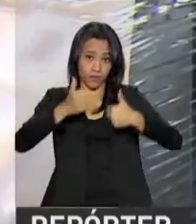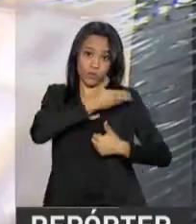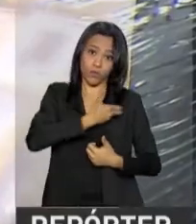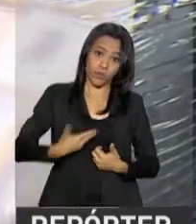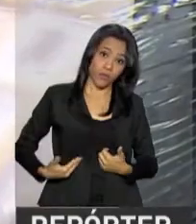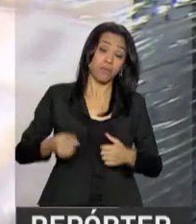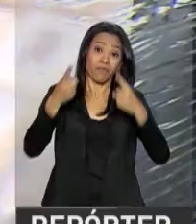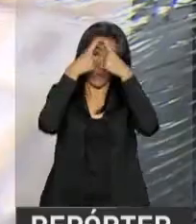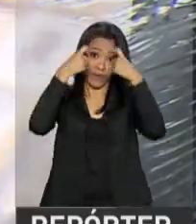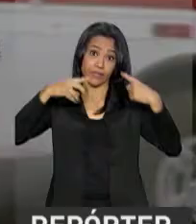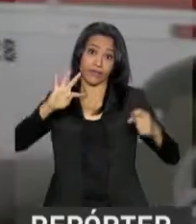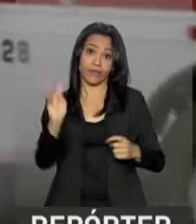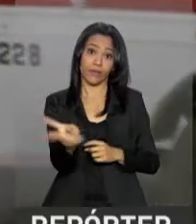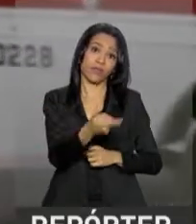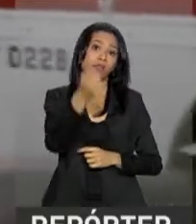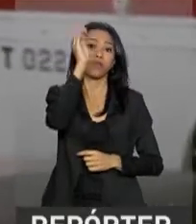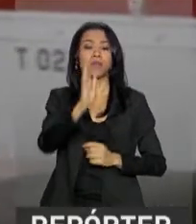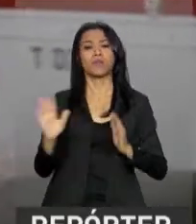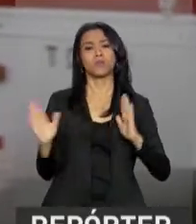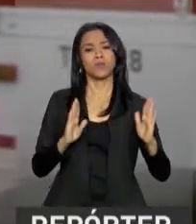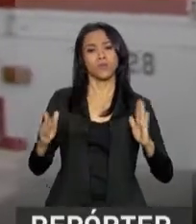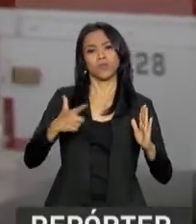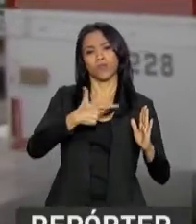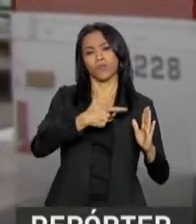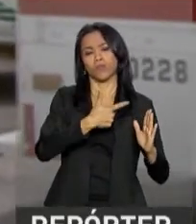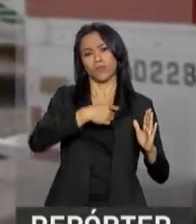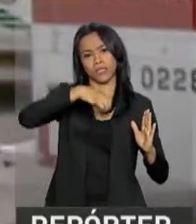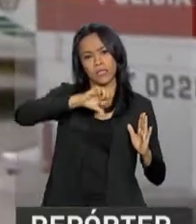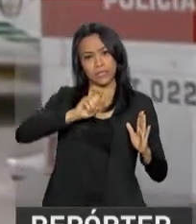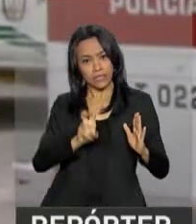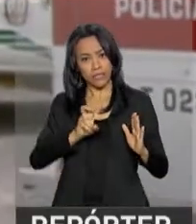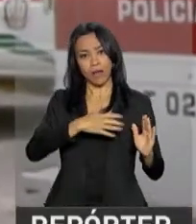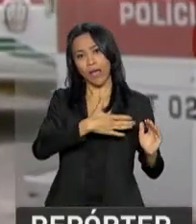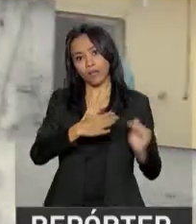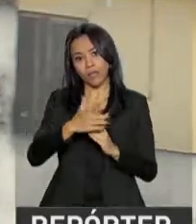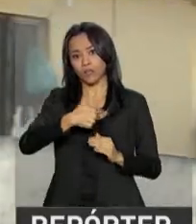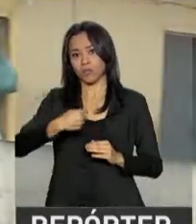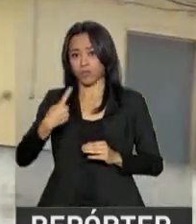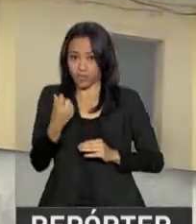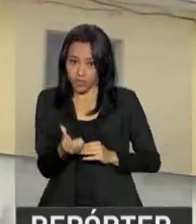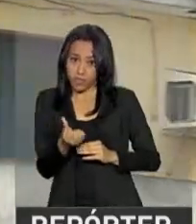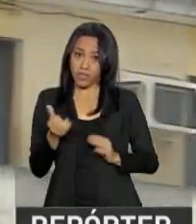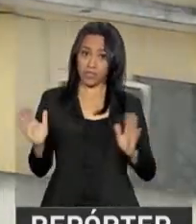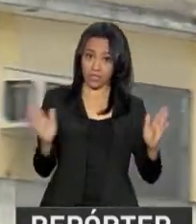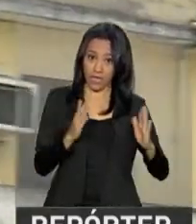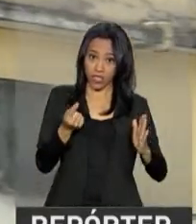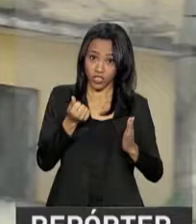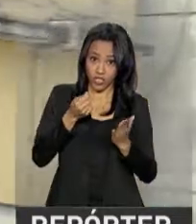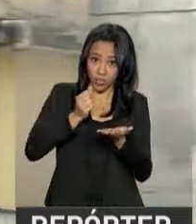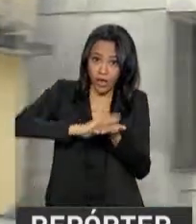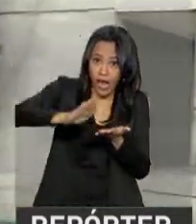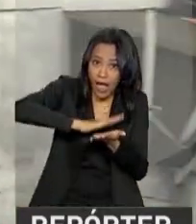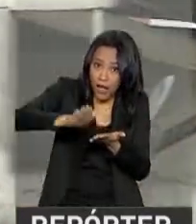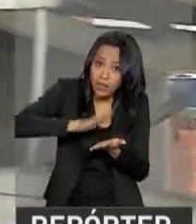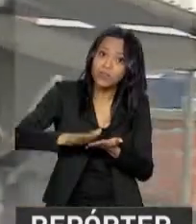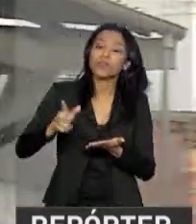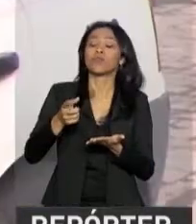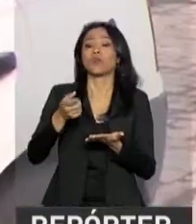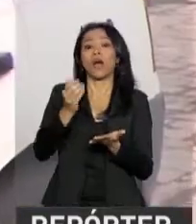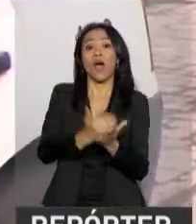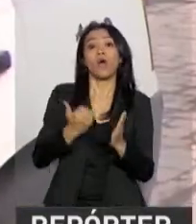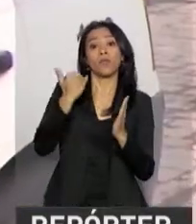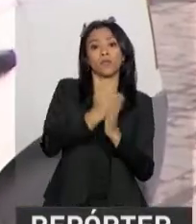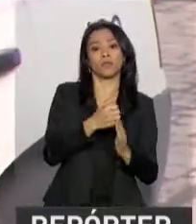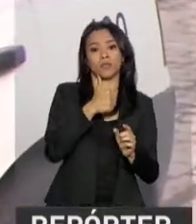1995 e 2016, os gastos com a violência dos setores público e privado aumentaram de R